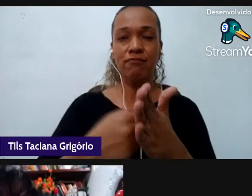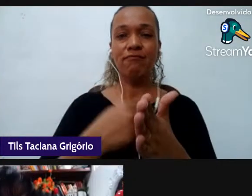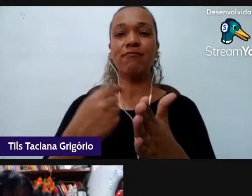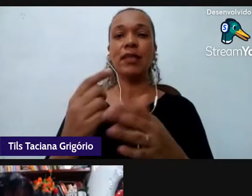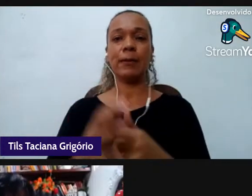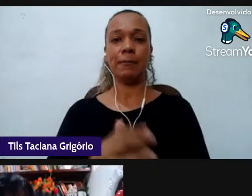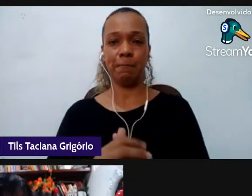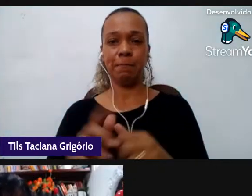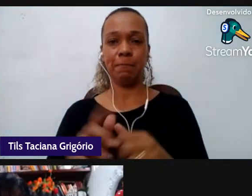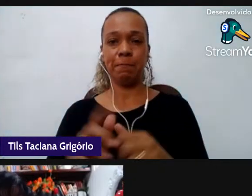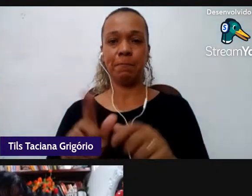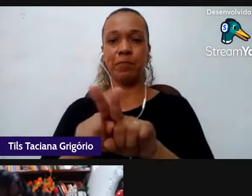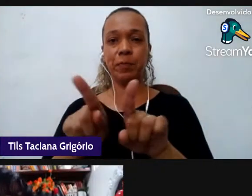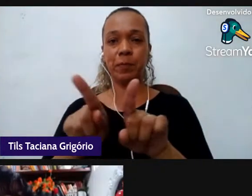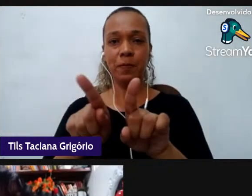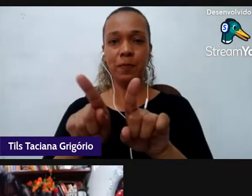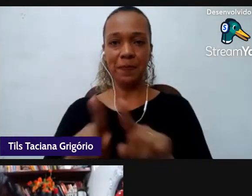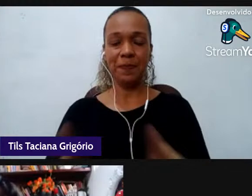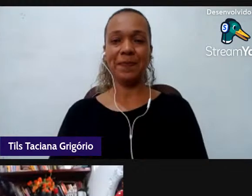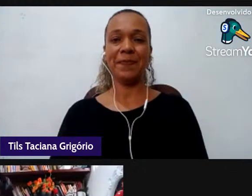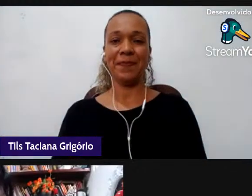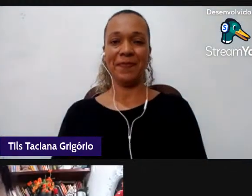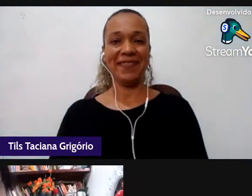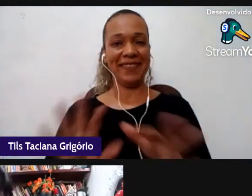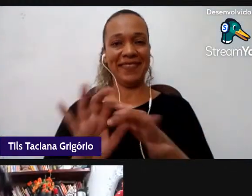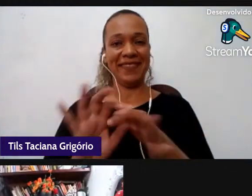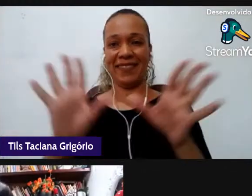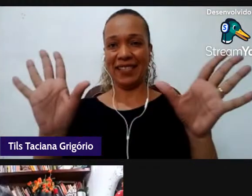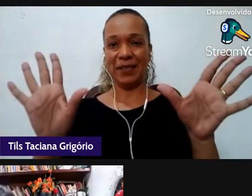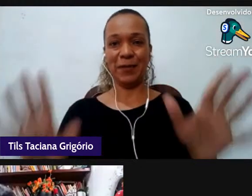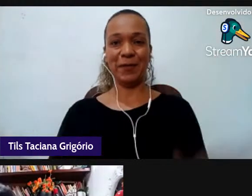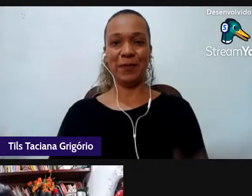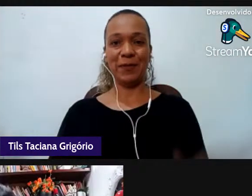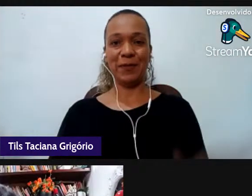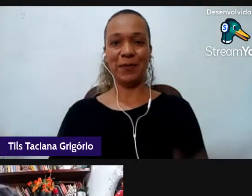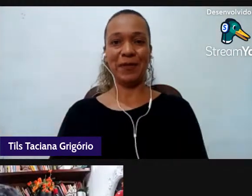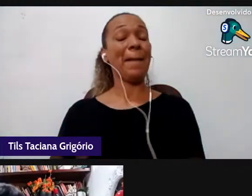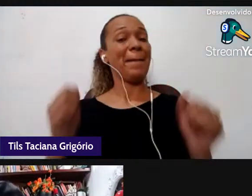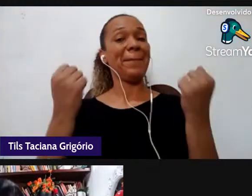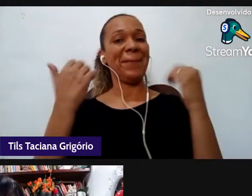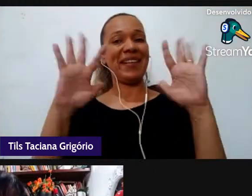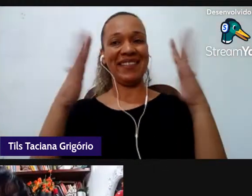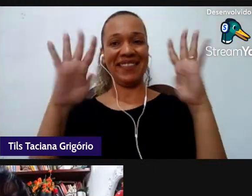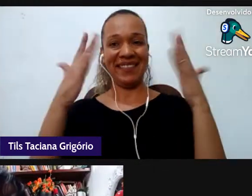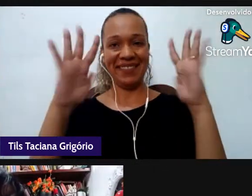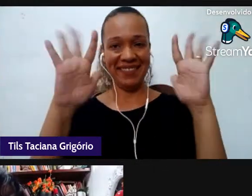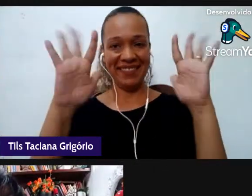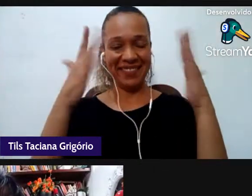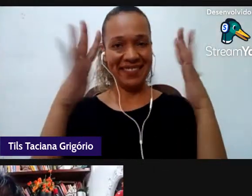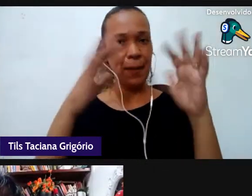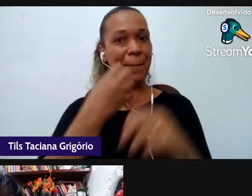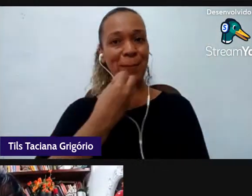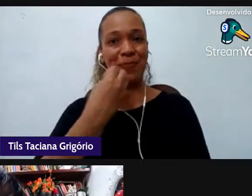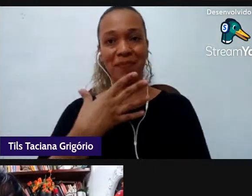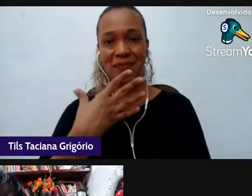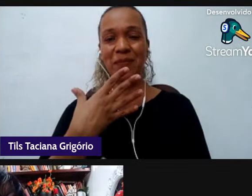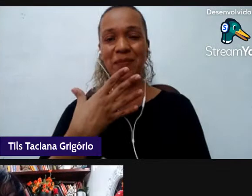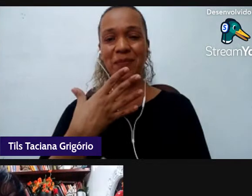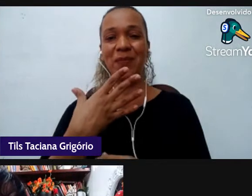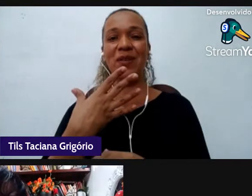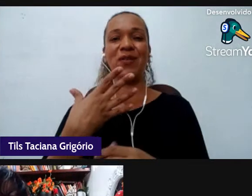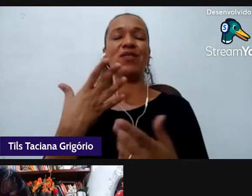então estou à disposição parabéns muito bom escutar